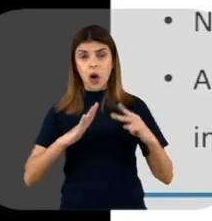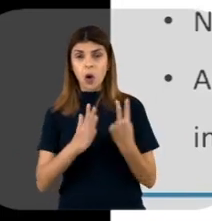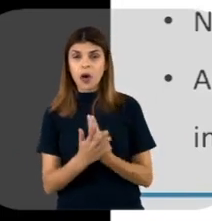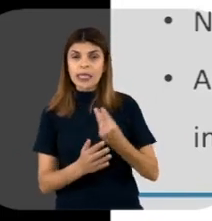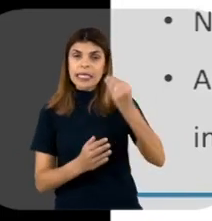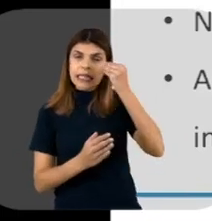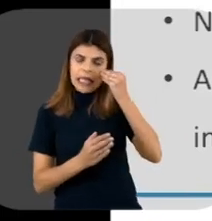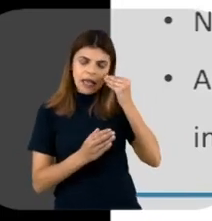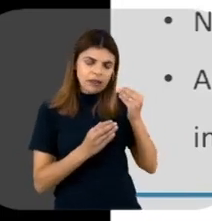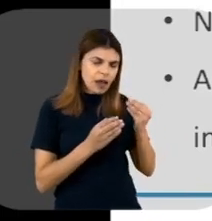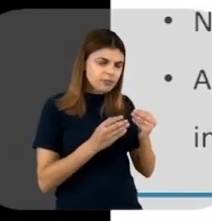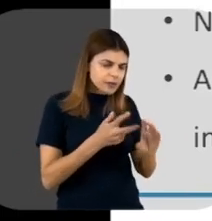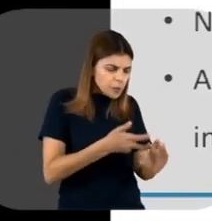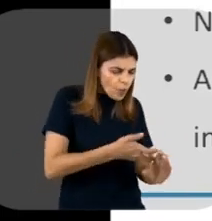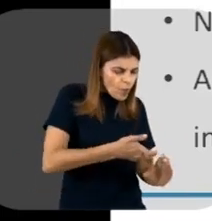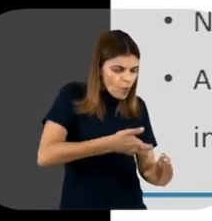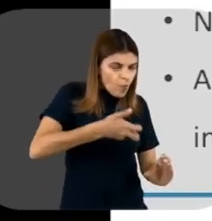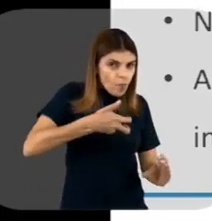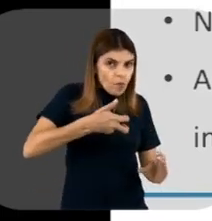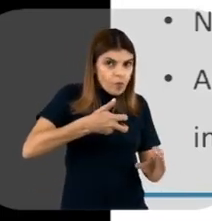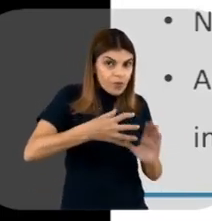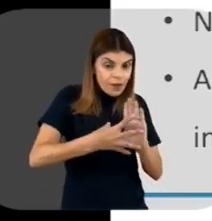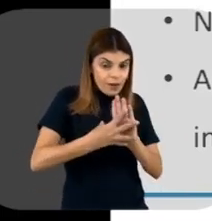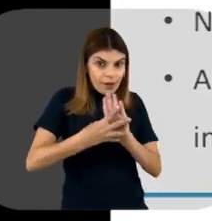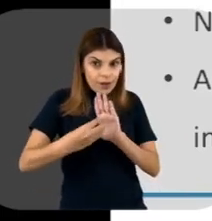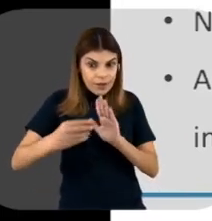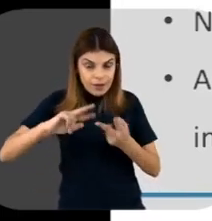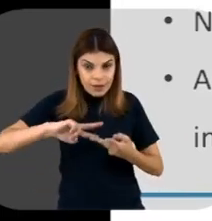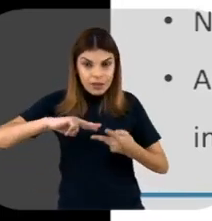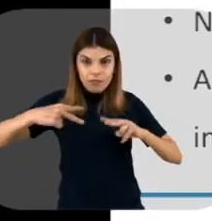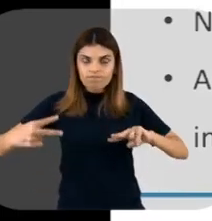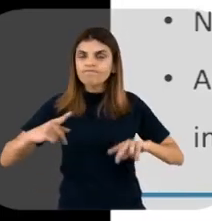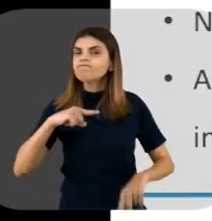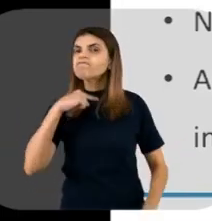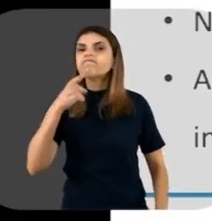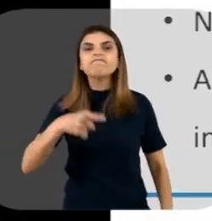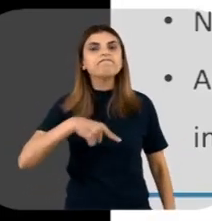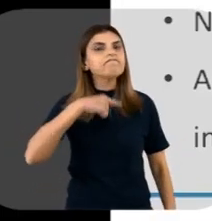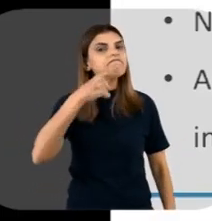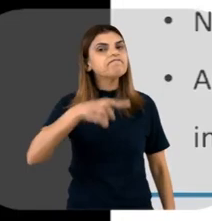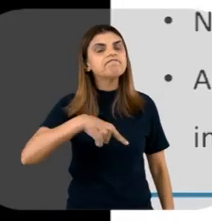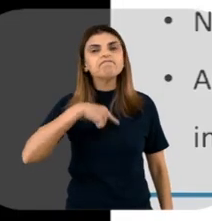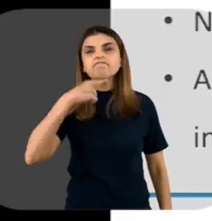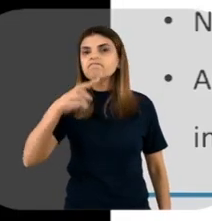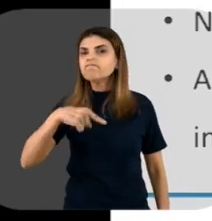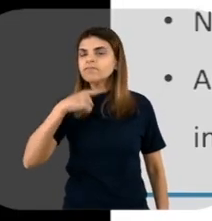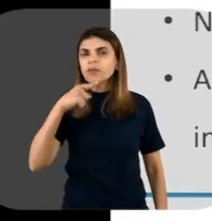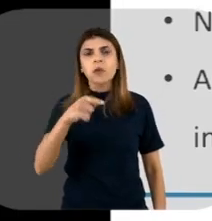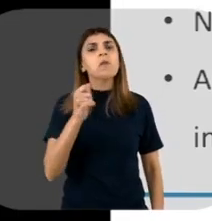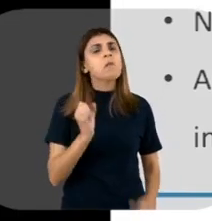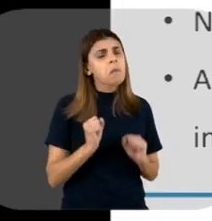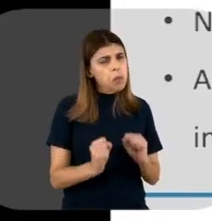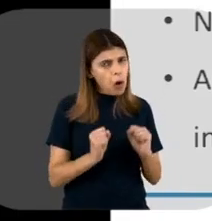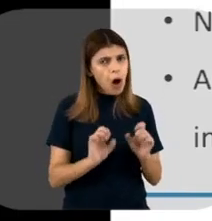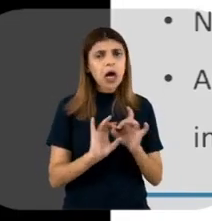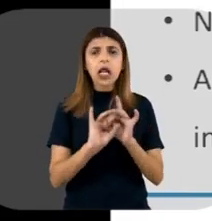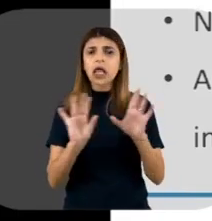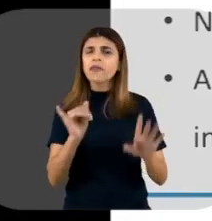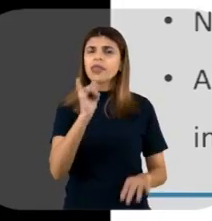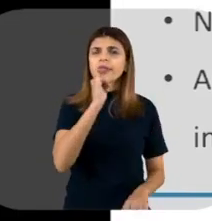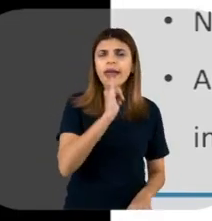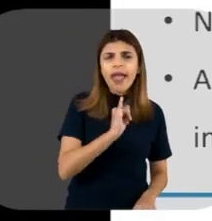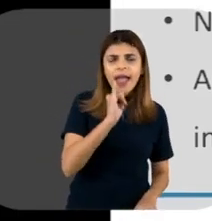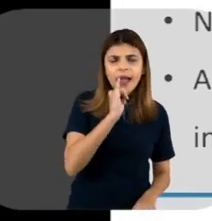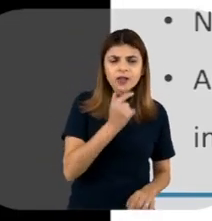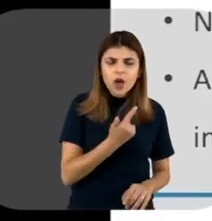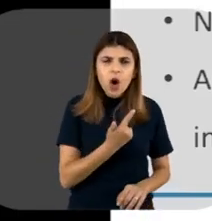tentar a clonagem num determinado vetor que não dá certo, né? Então, você pode testar outros vetores. Ou